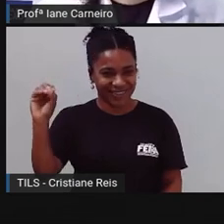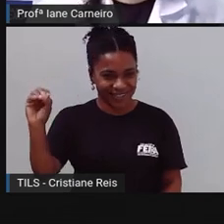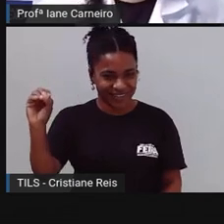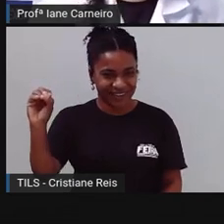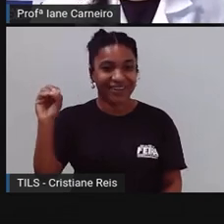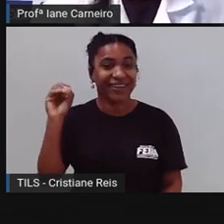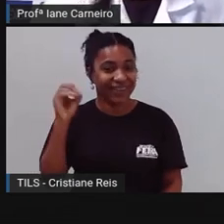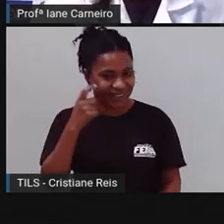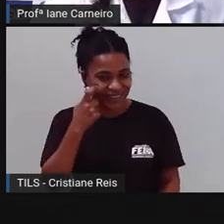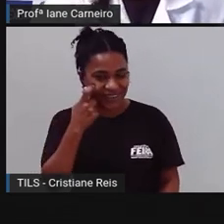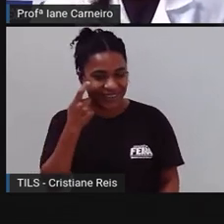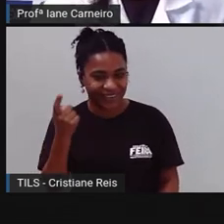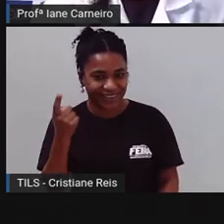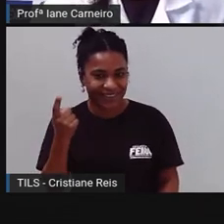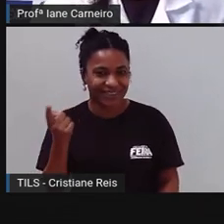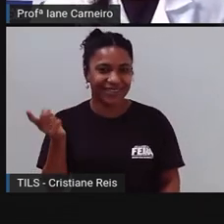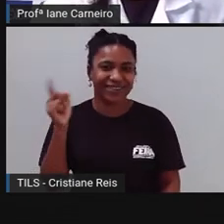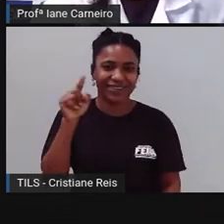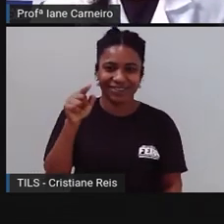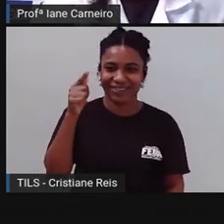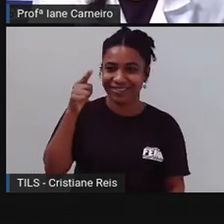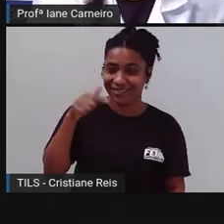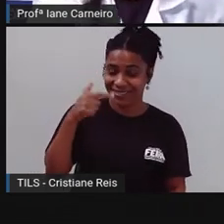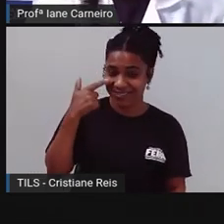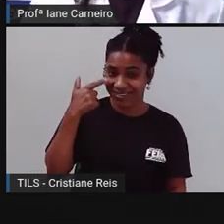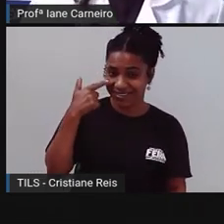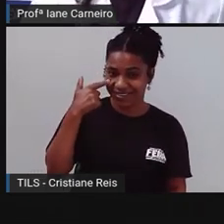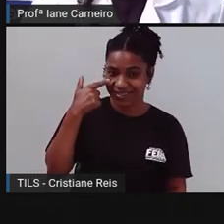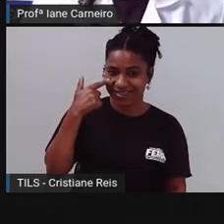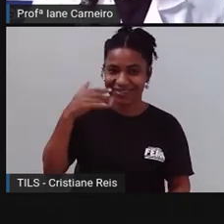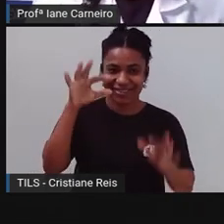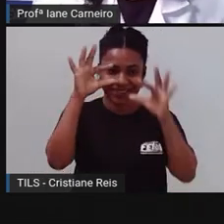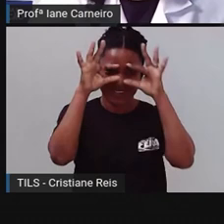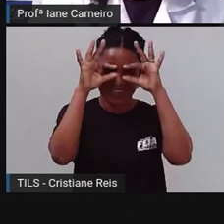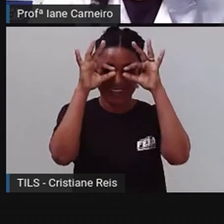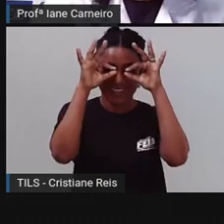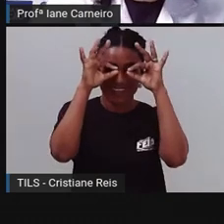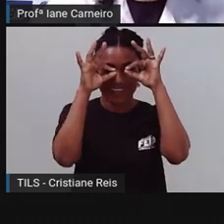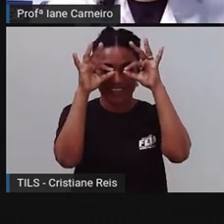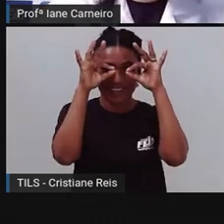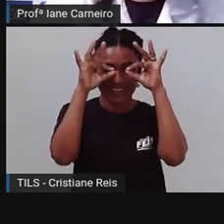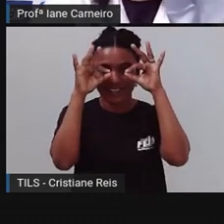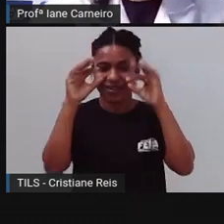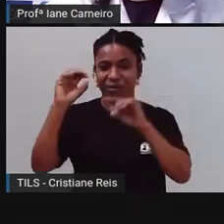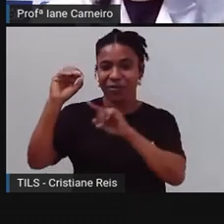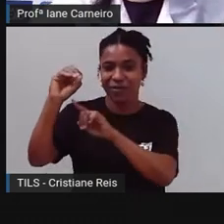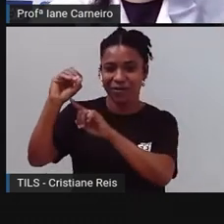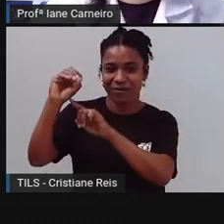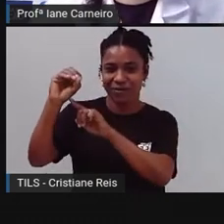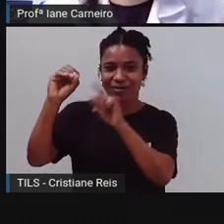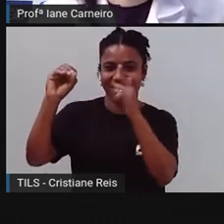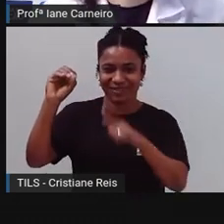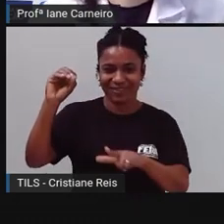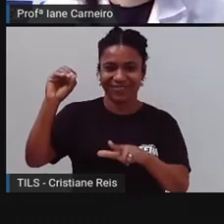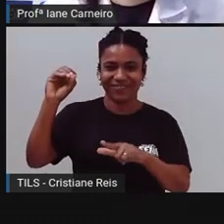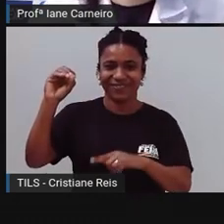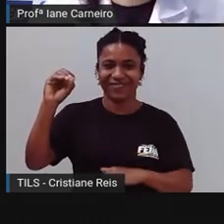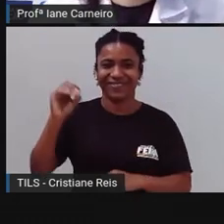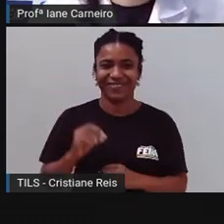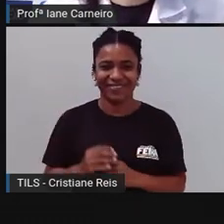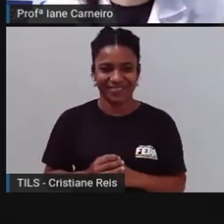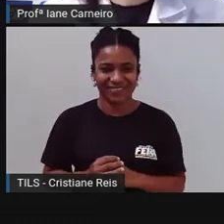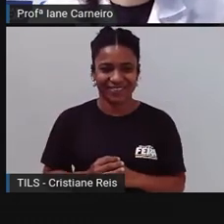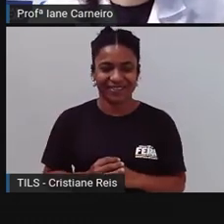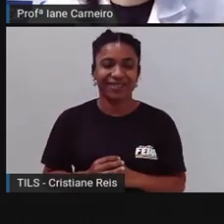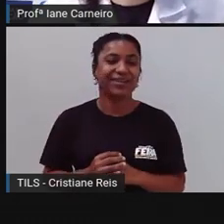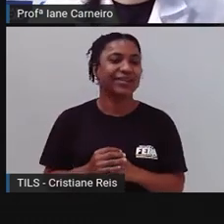E, por fim, ó, a letra O de novo, né? De olho, a letra inicial. Pronto. Qual